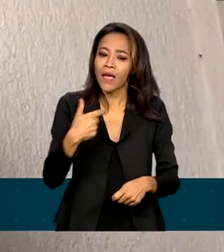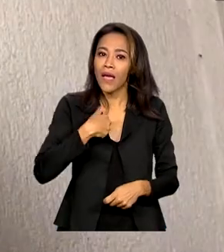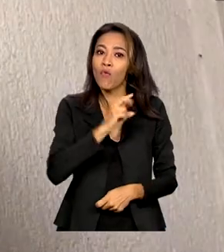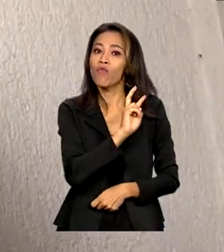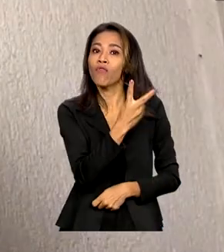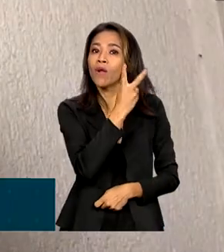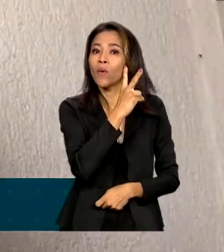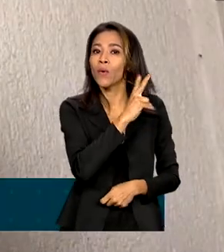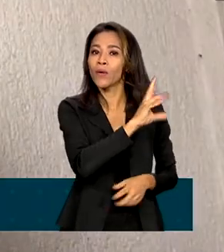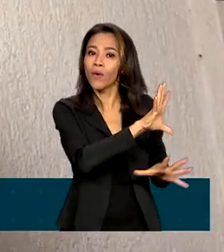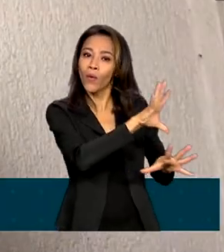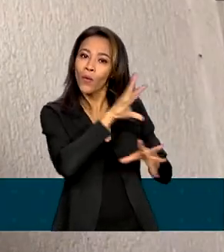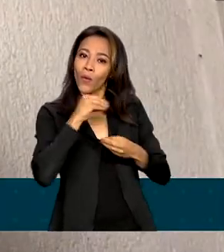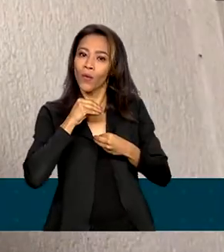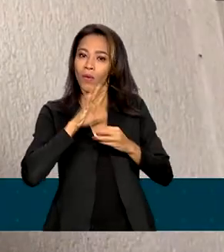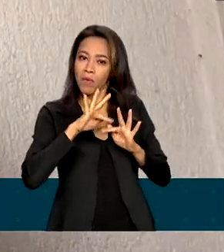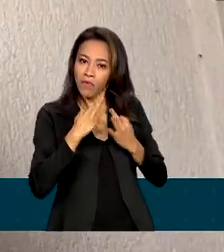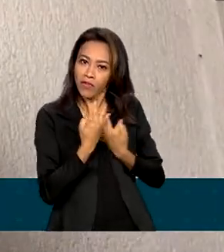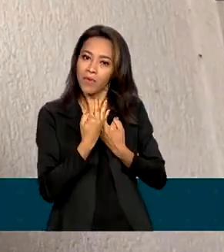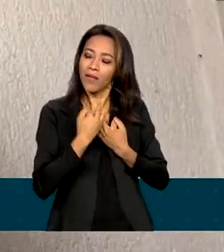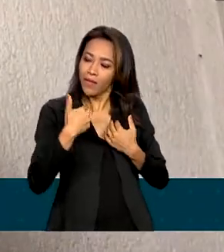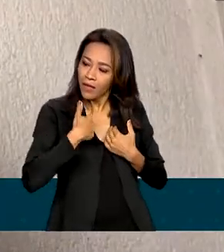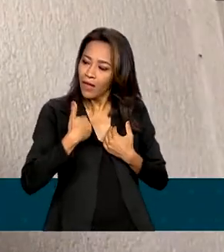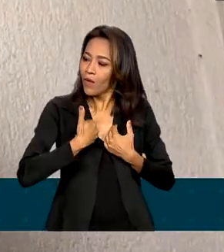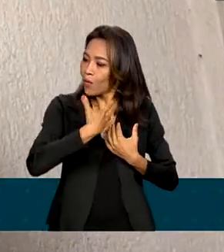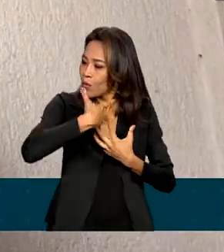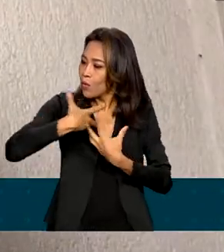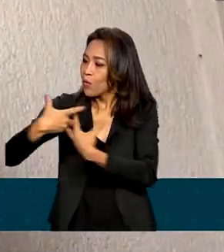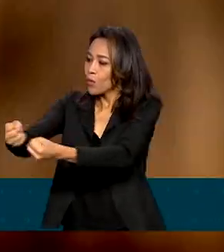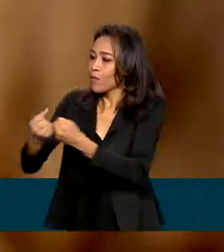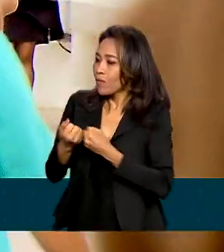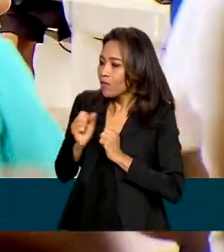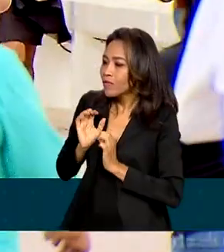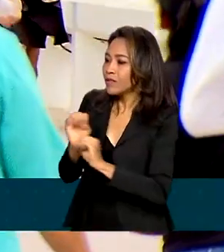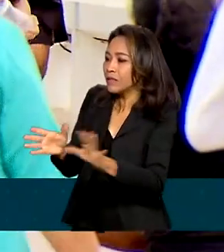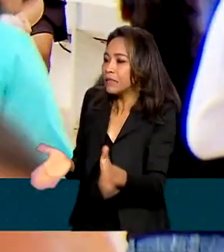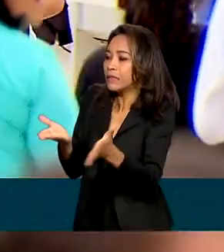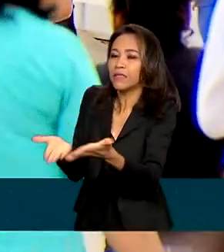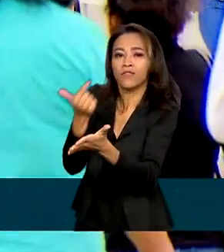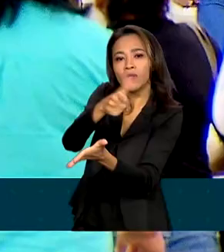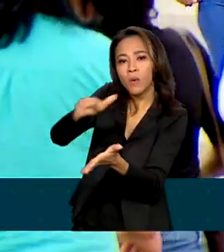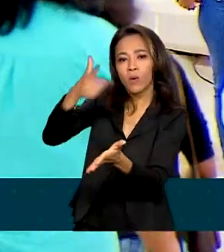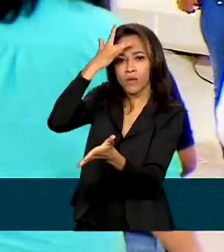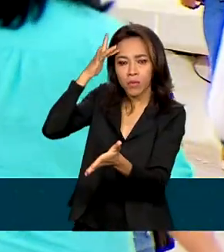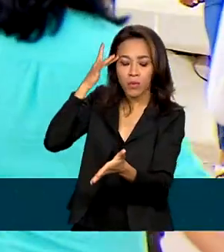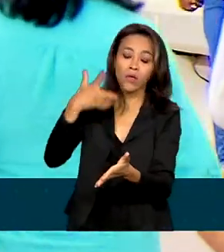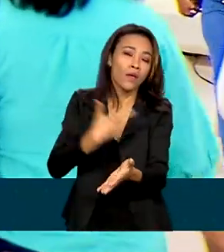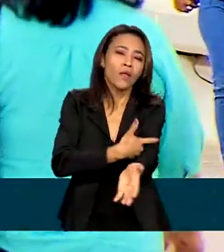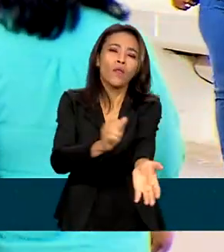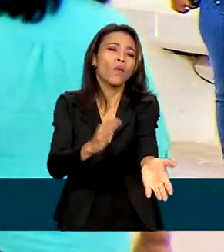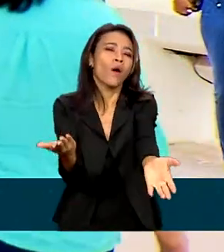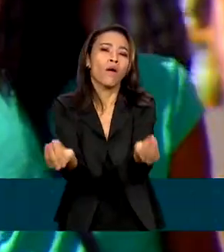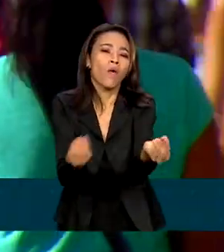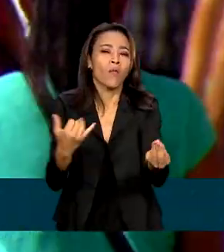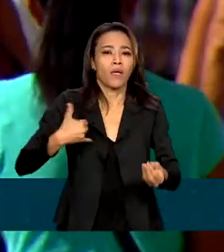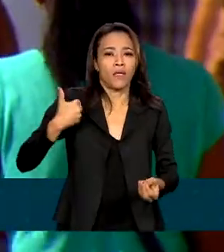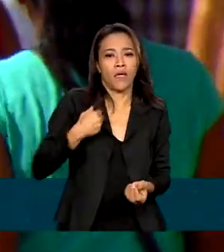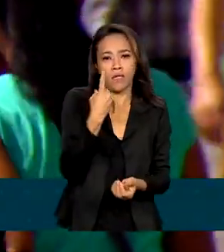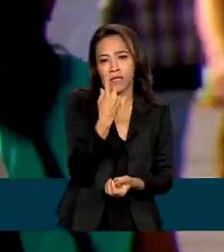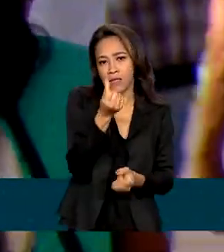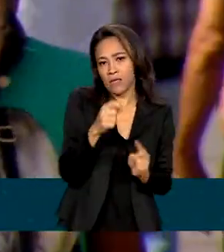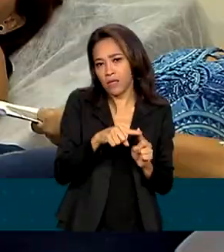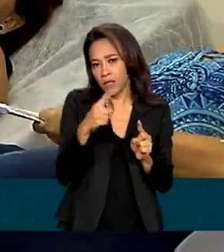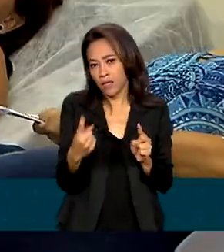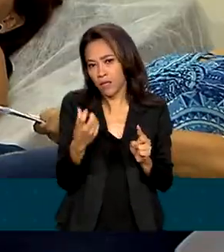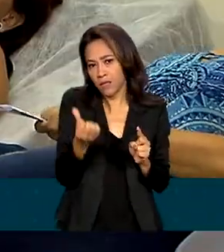minha família e que agora eu também tenho oportunidade de passar para outras pessoas. Para doar sangue é preciso ter entre 16 e 69